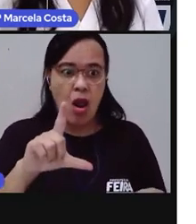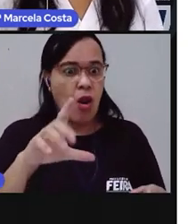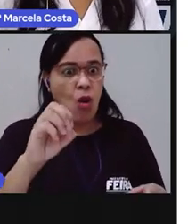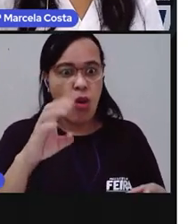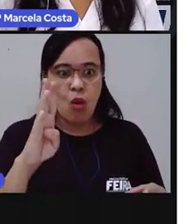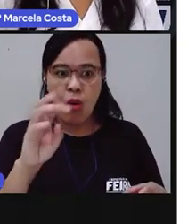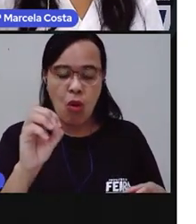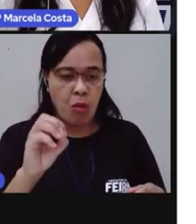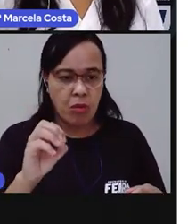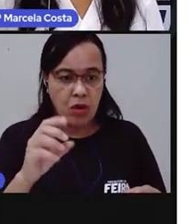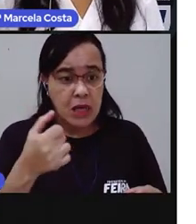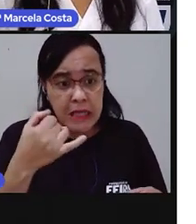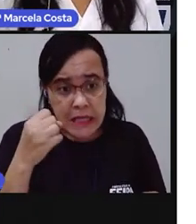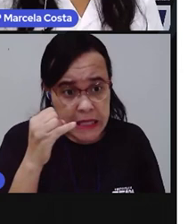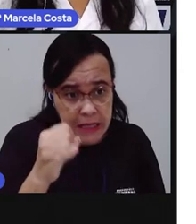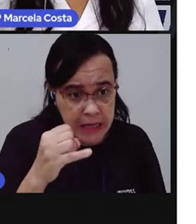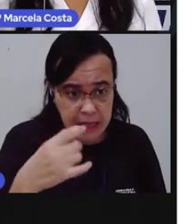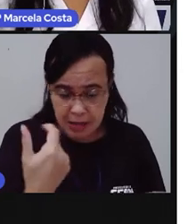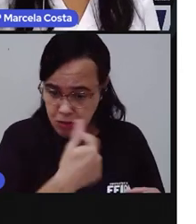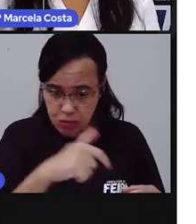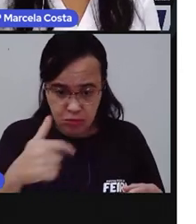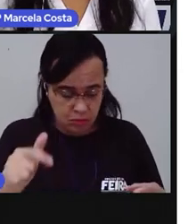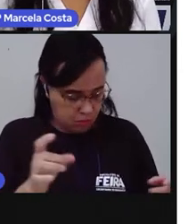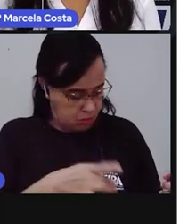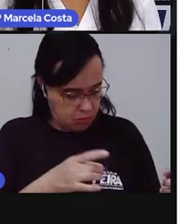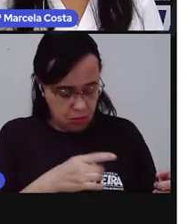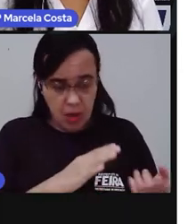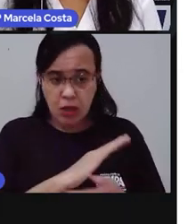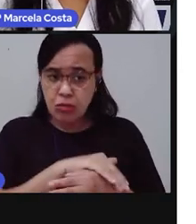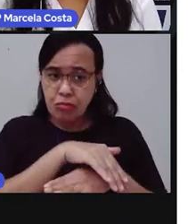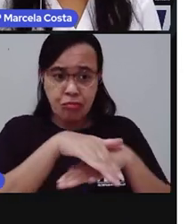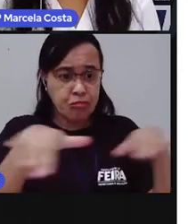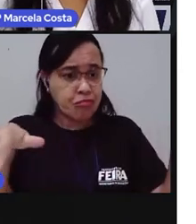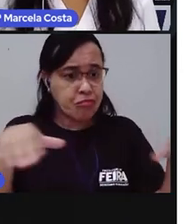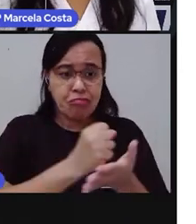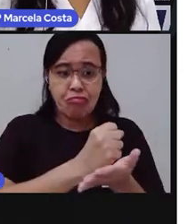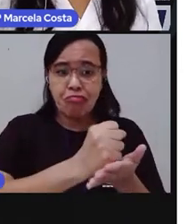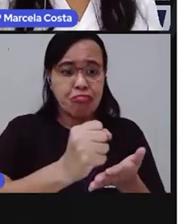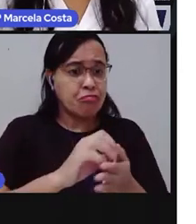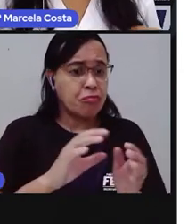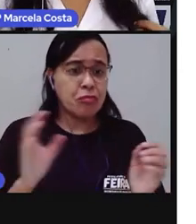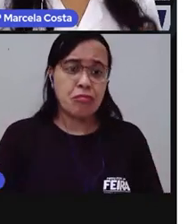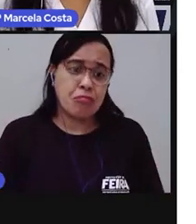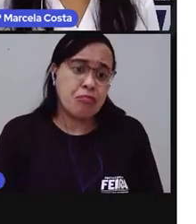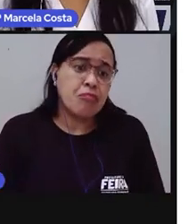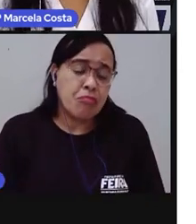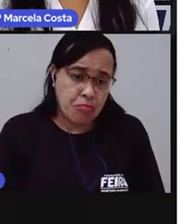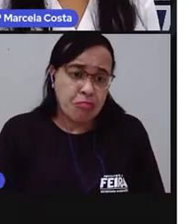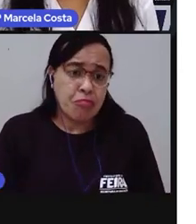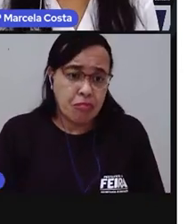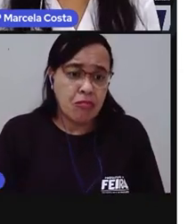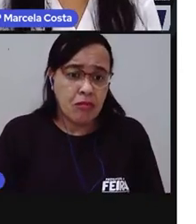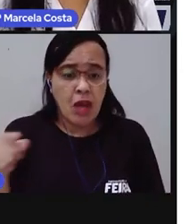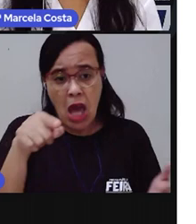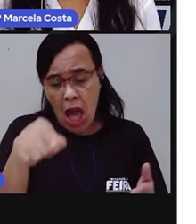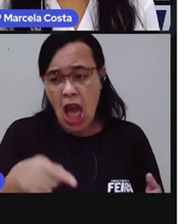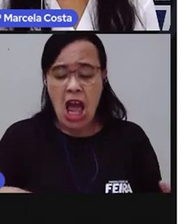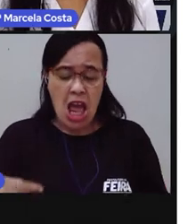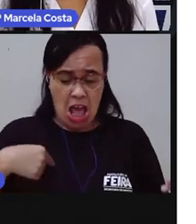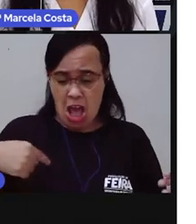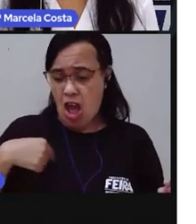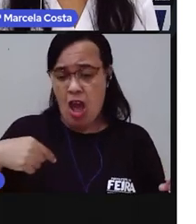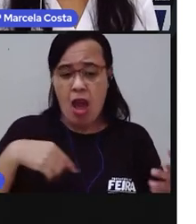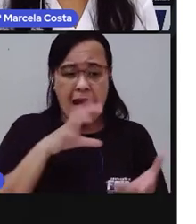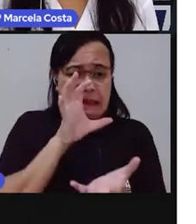você não tiver medo. E aí, ele começou a gritar pra Chapeuzão Amarelo. Eu sou um lobo, eu sou um lobo, eu sou um